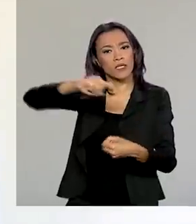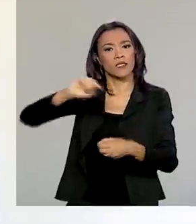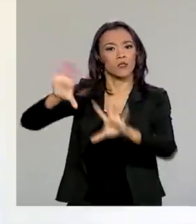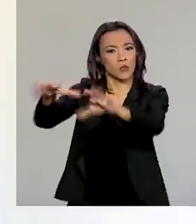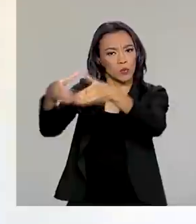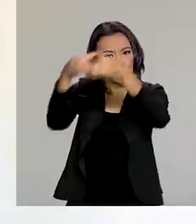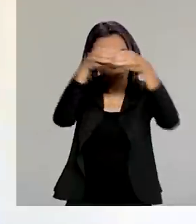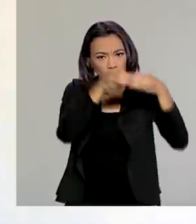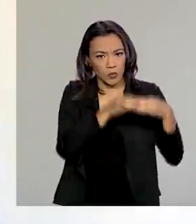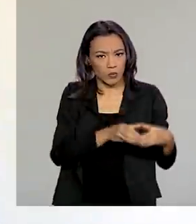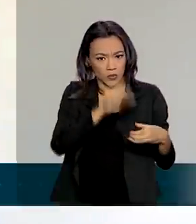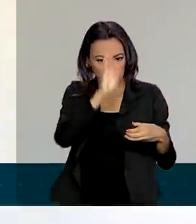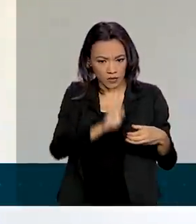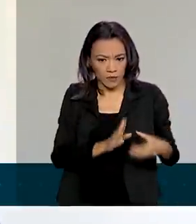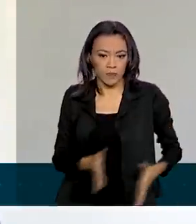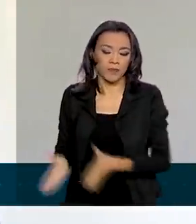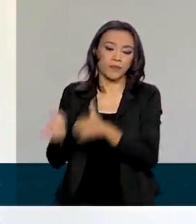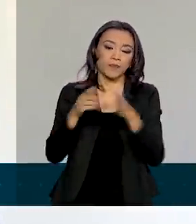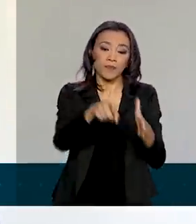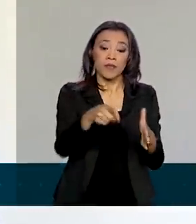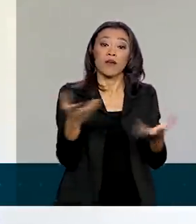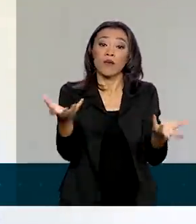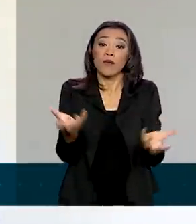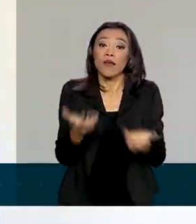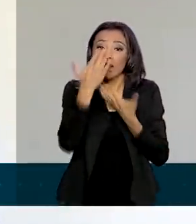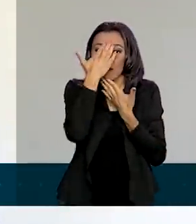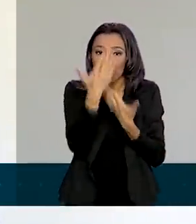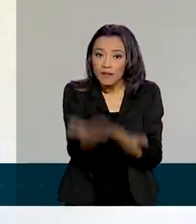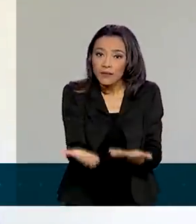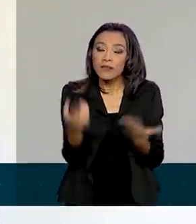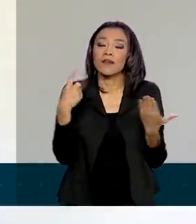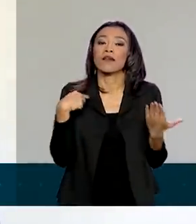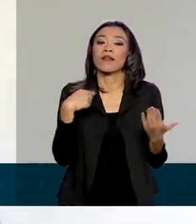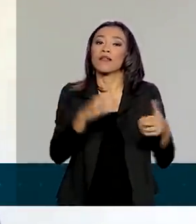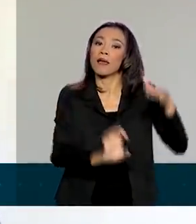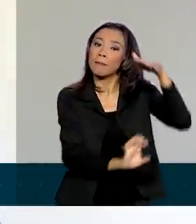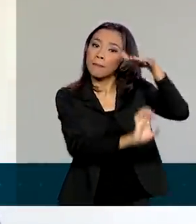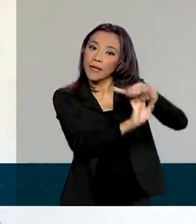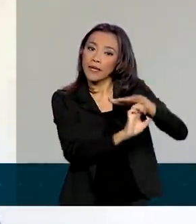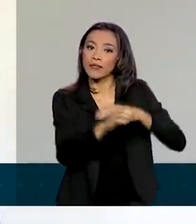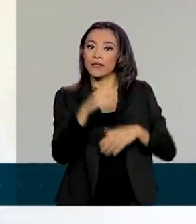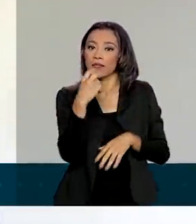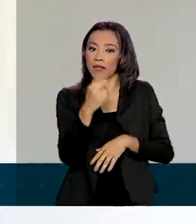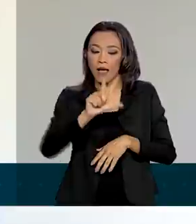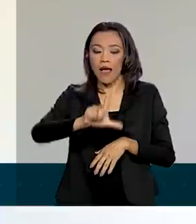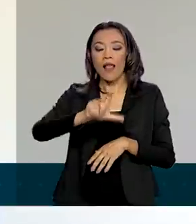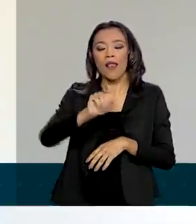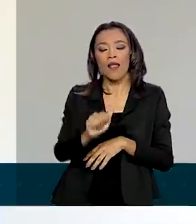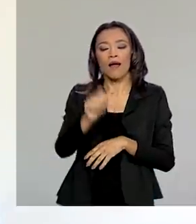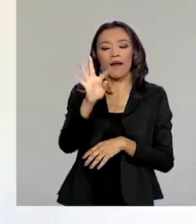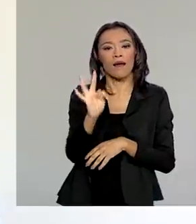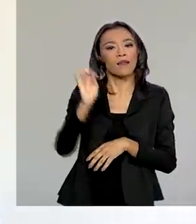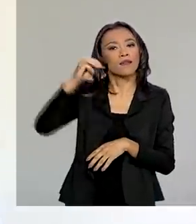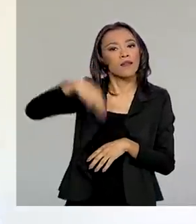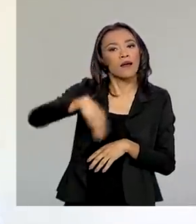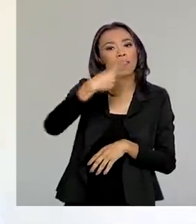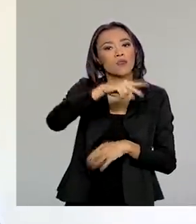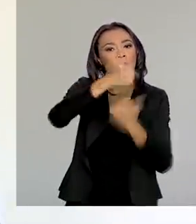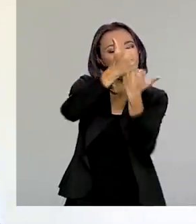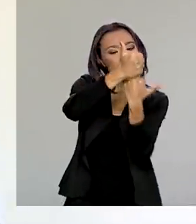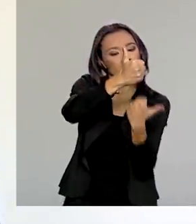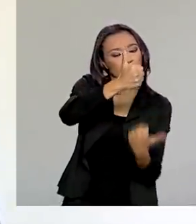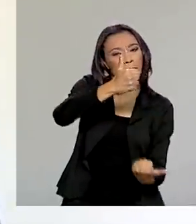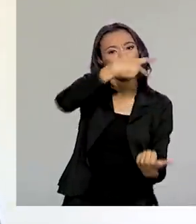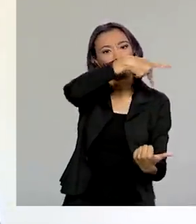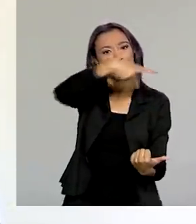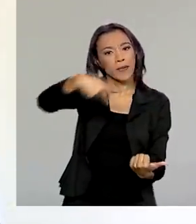eu quero aqui publicamente agradecer a sensibilidade e a ajuda da empresa aérea Latam, a toda a sua diretoria que tem